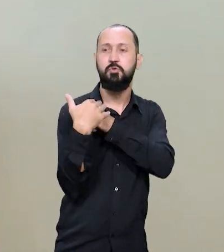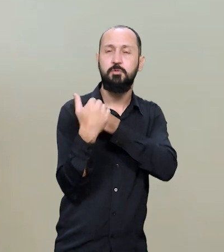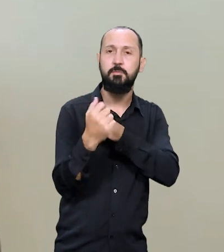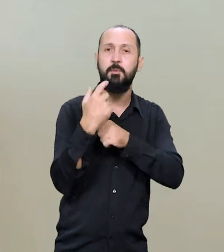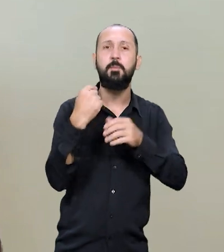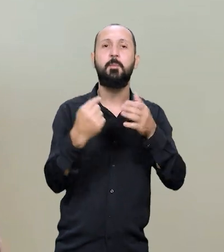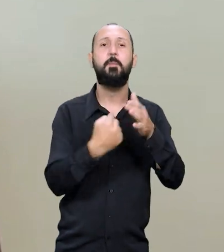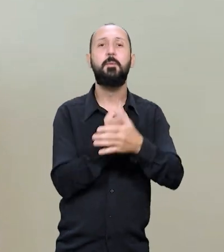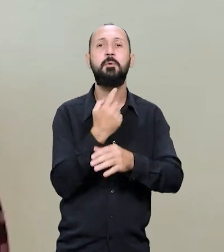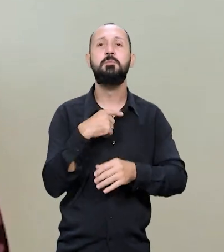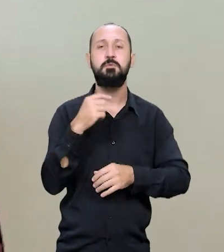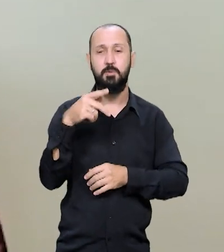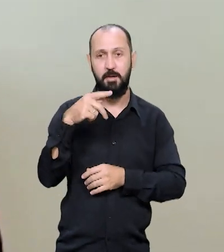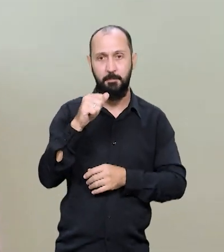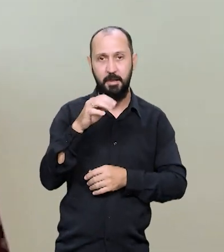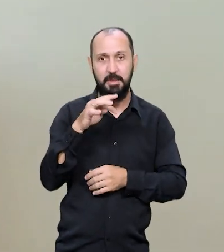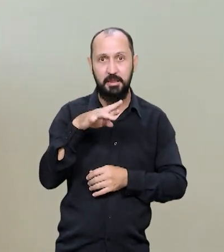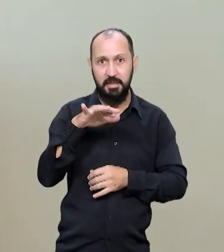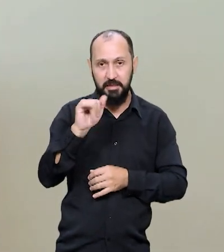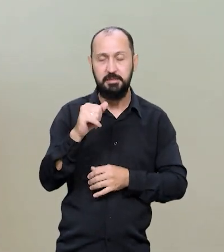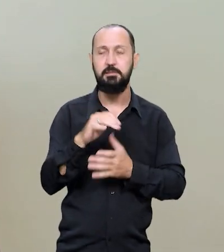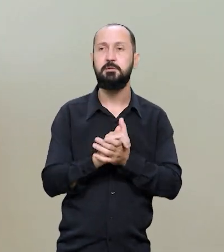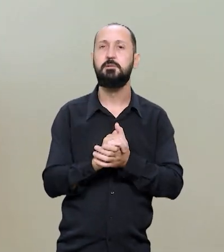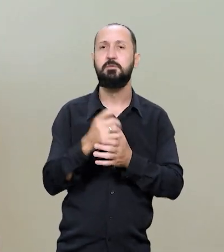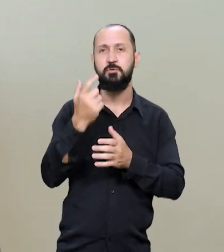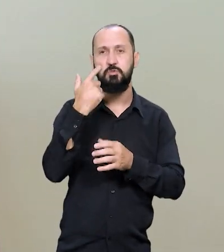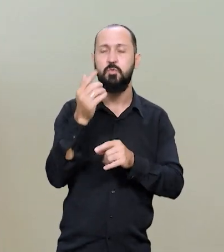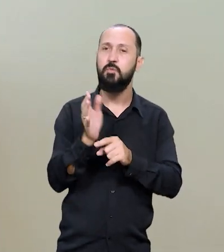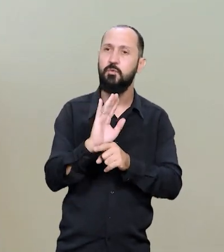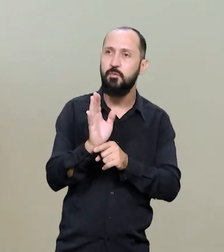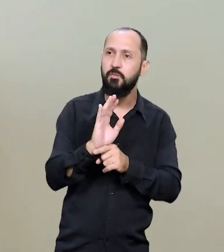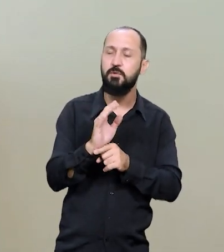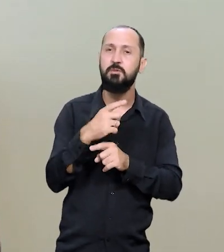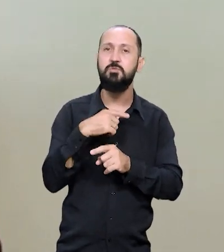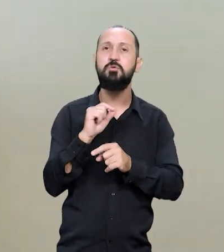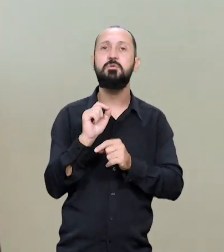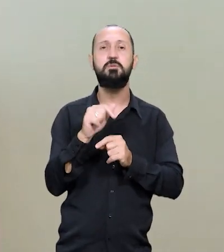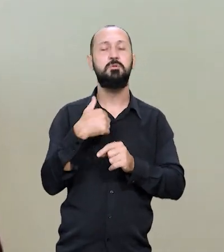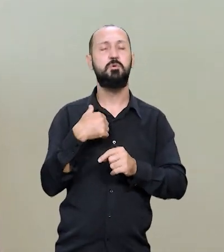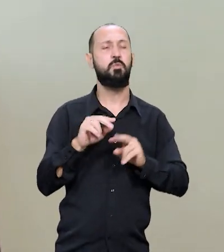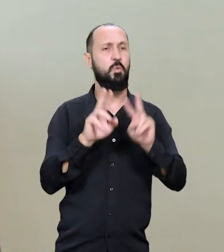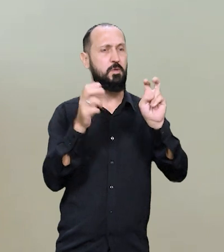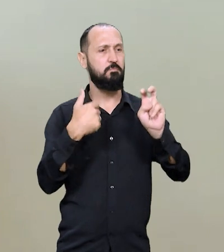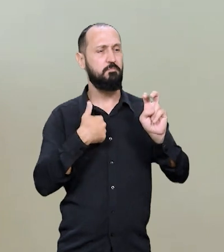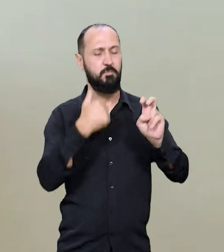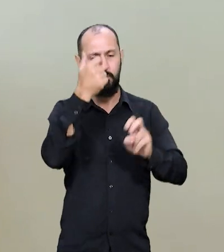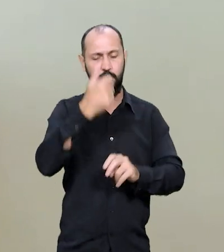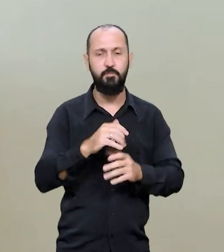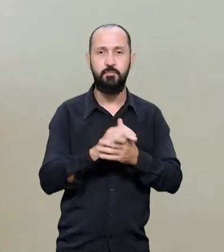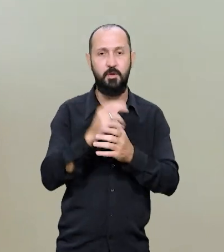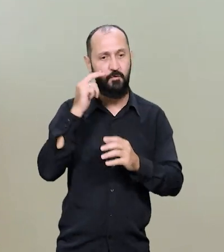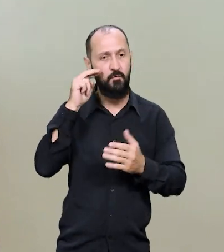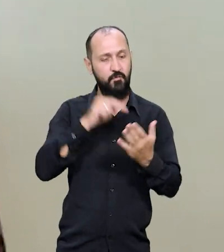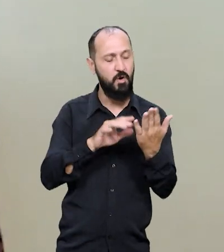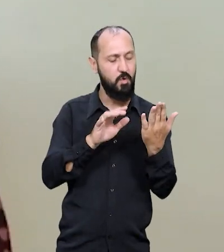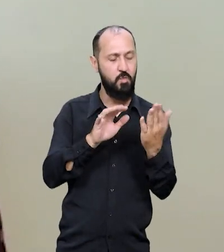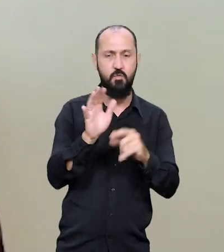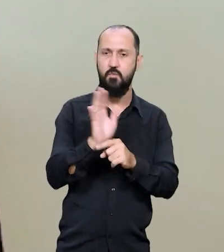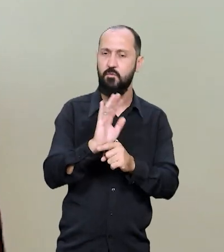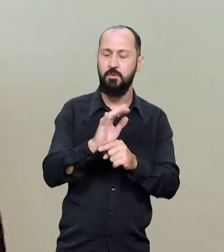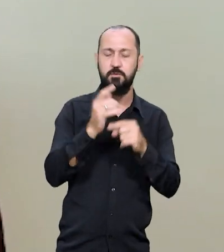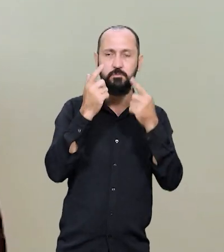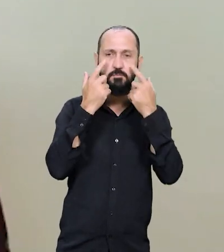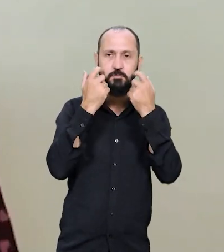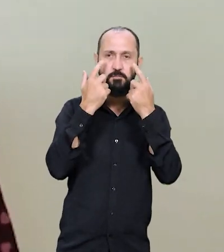me chamaram, perguntaram se eu era Patrícia e que tinha um vídeo rolando a meu respeito. Ao assistir ao vídeo,